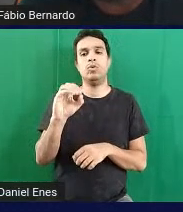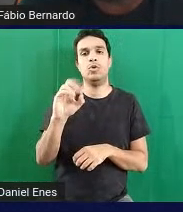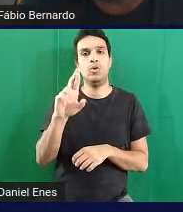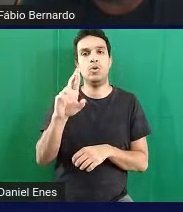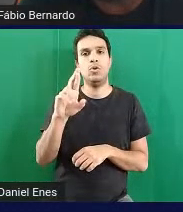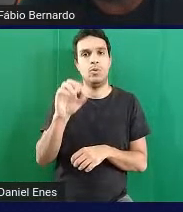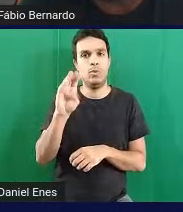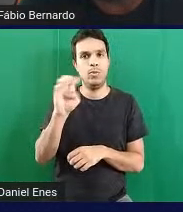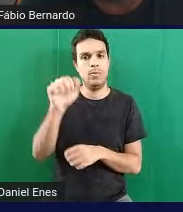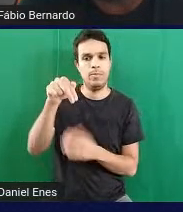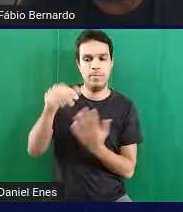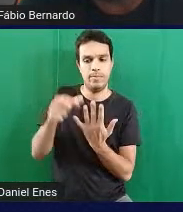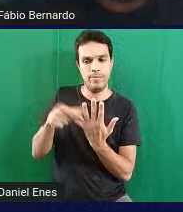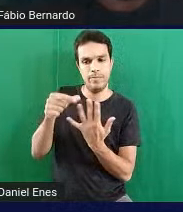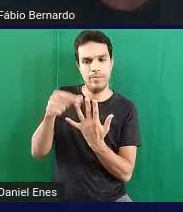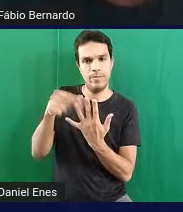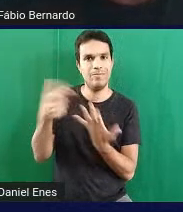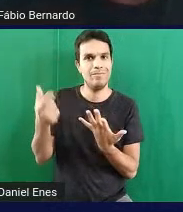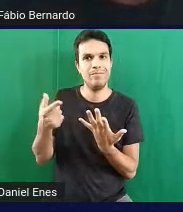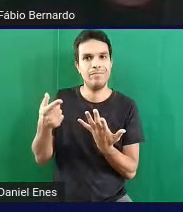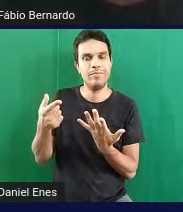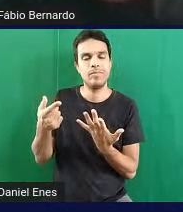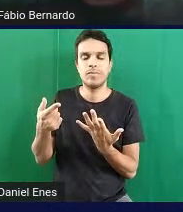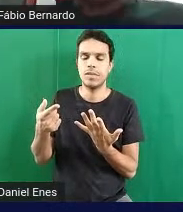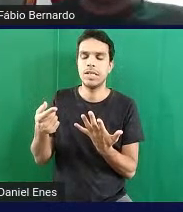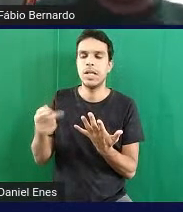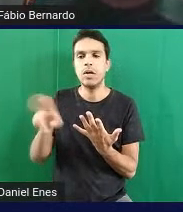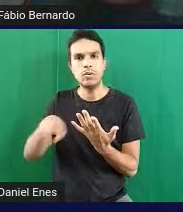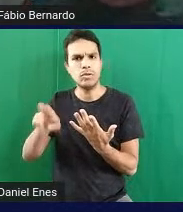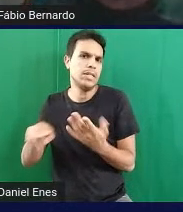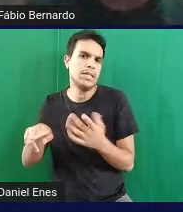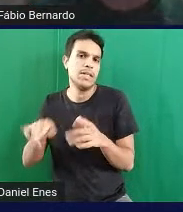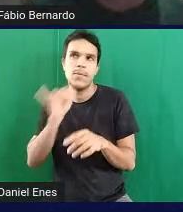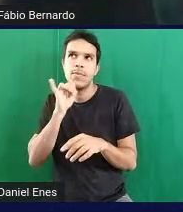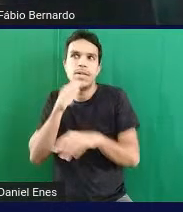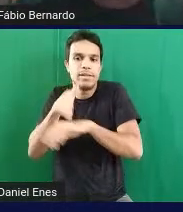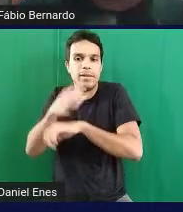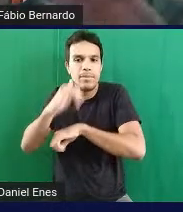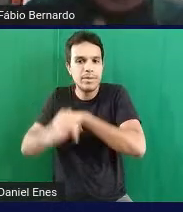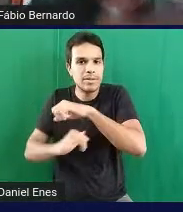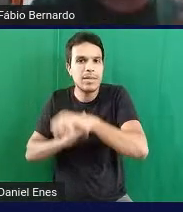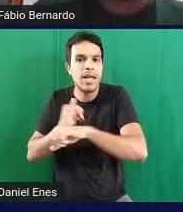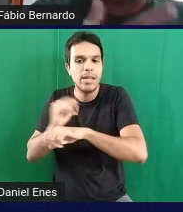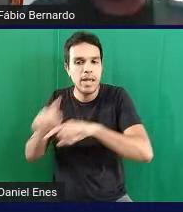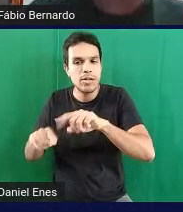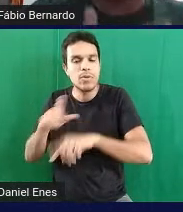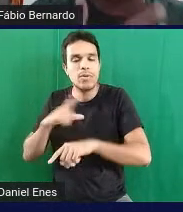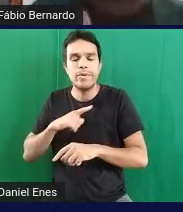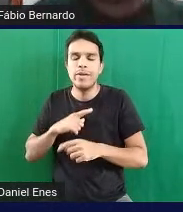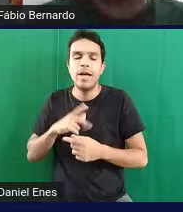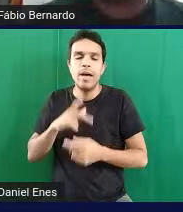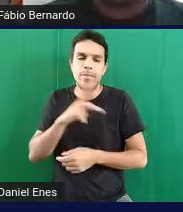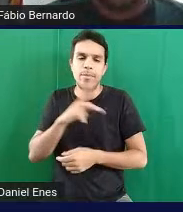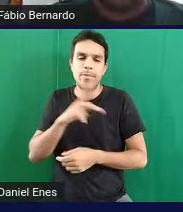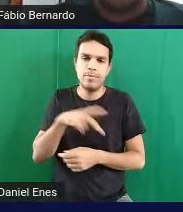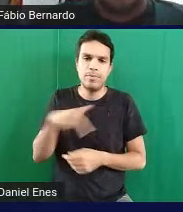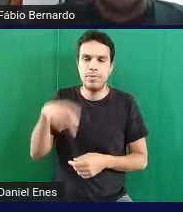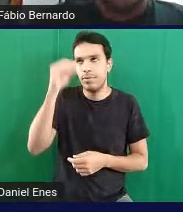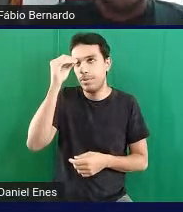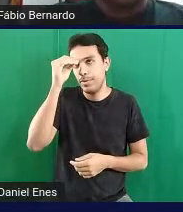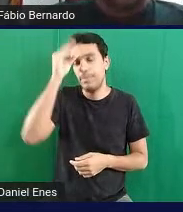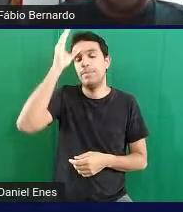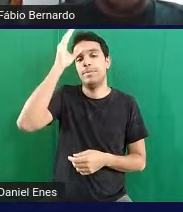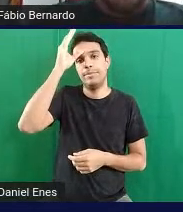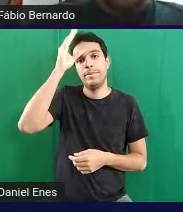vídeos na internet enfim várias várias formas do professor adquirir um pouco de conhecimento saber um pouco mais sobre o que é o